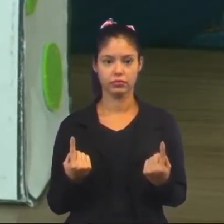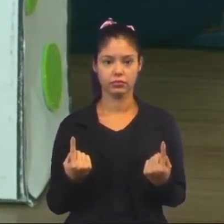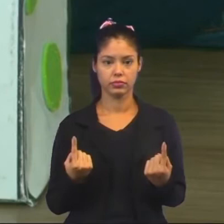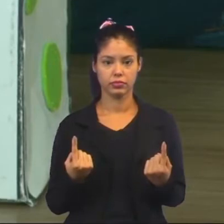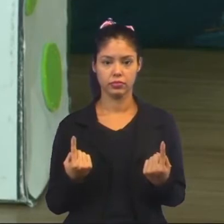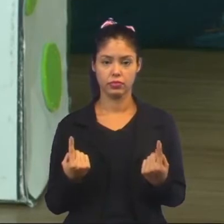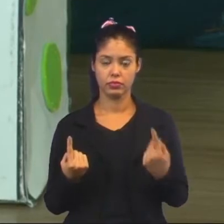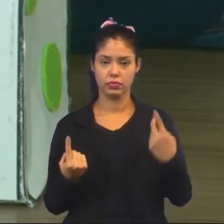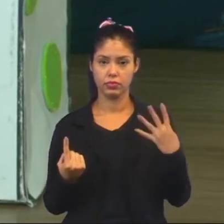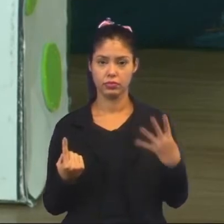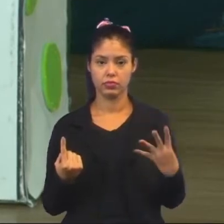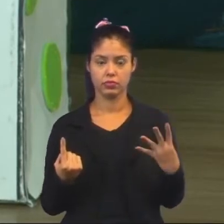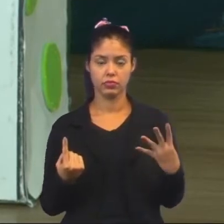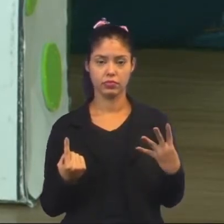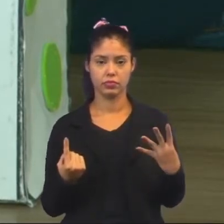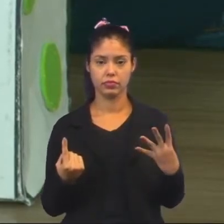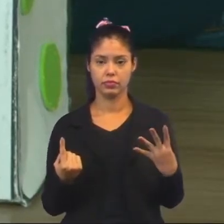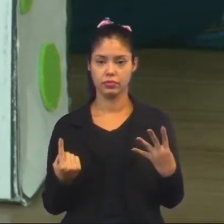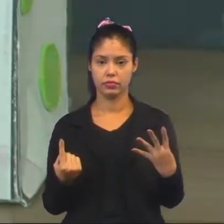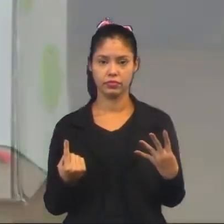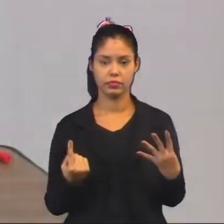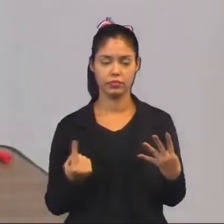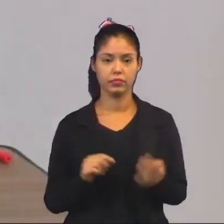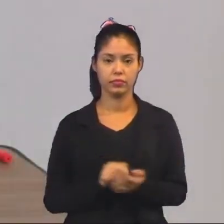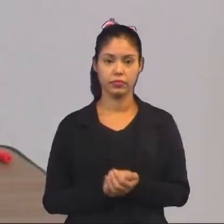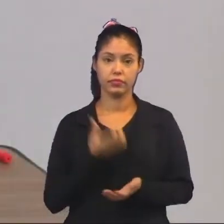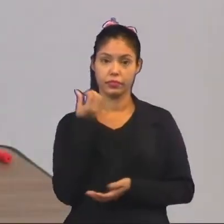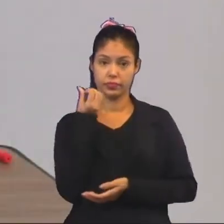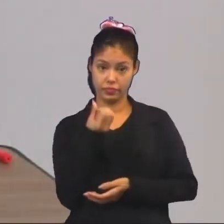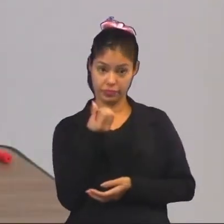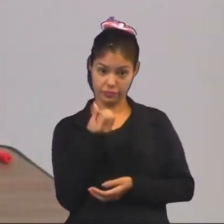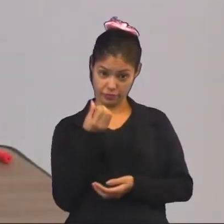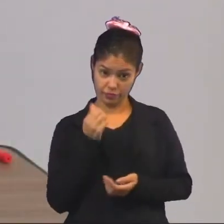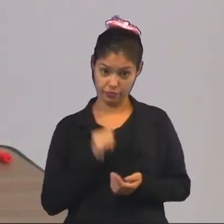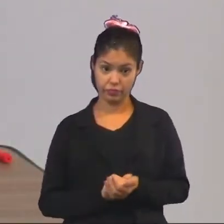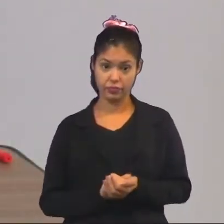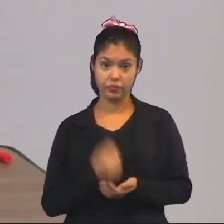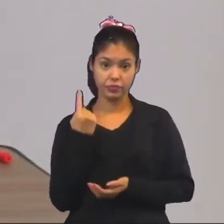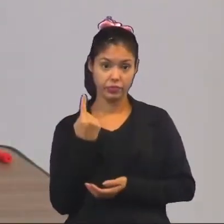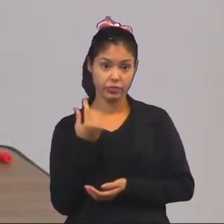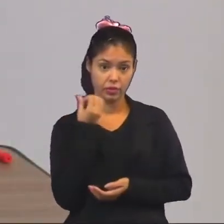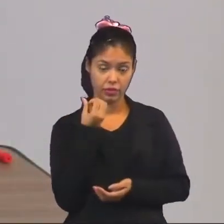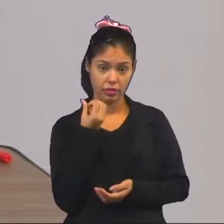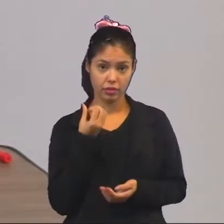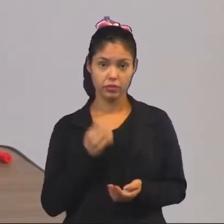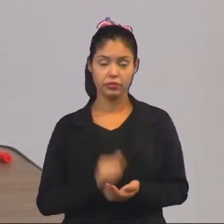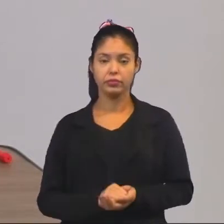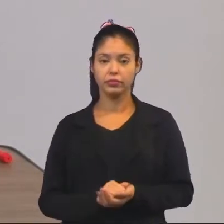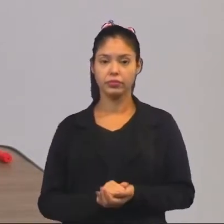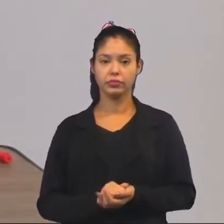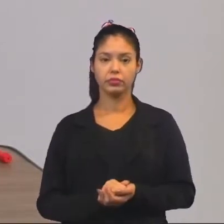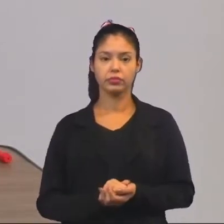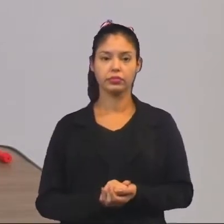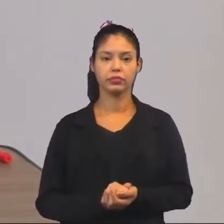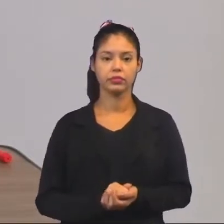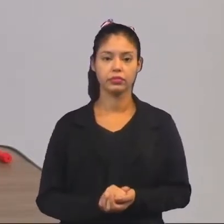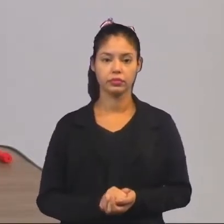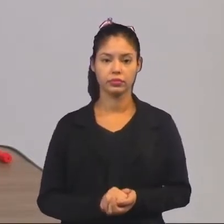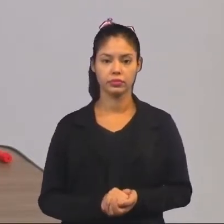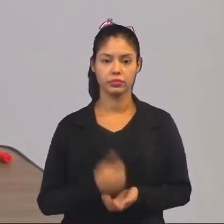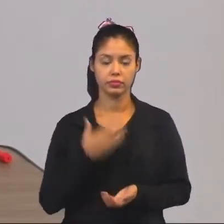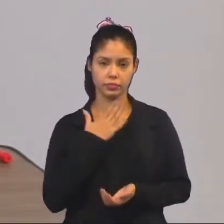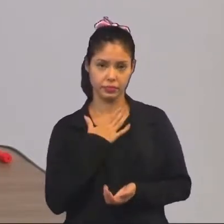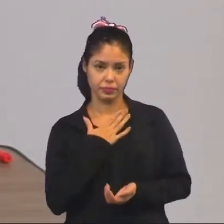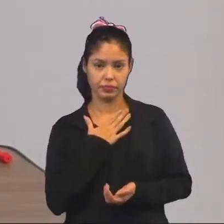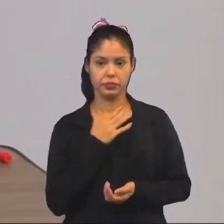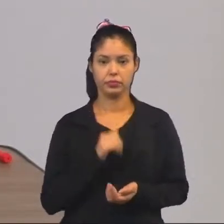4 e aí eu vou ter 6, só com 1 eu vou ter 6, certo? Se